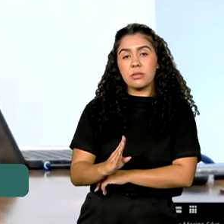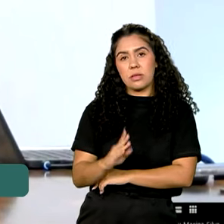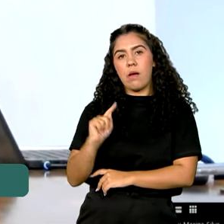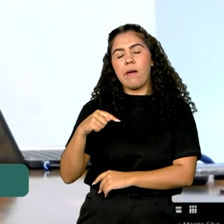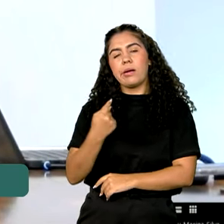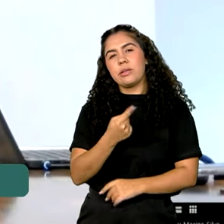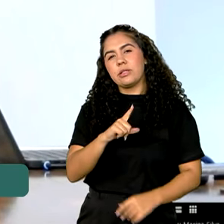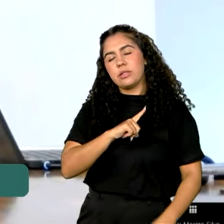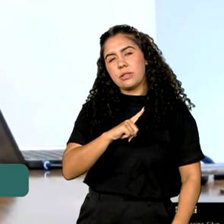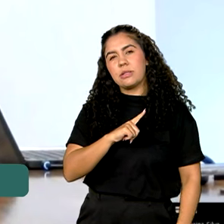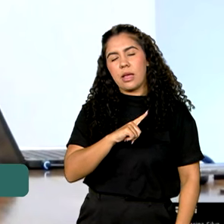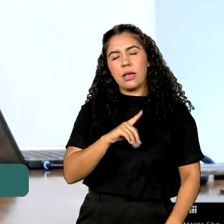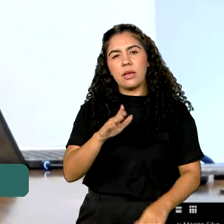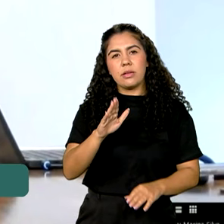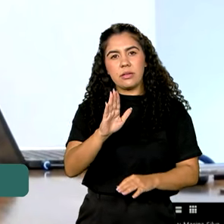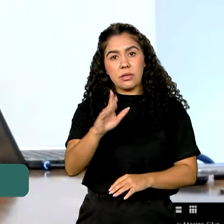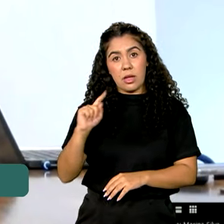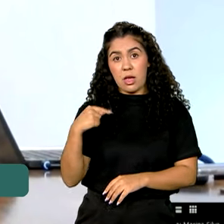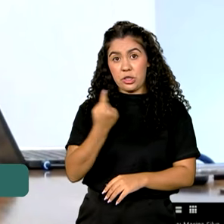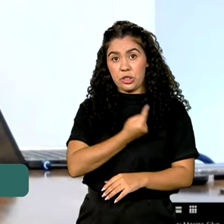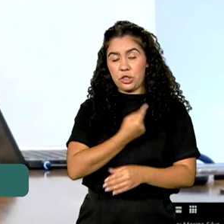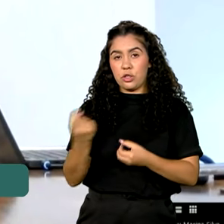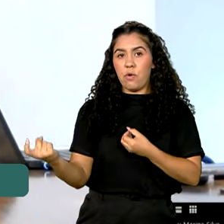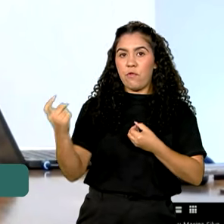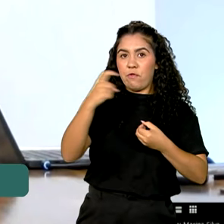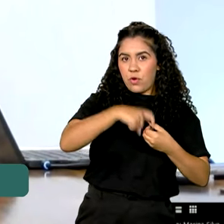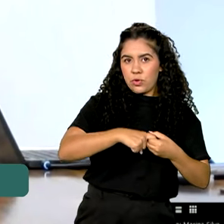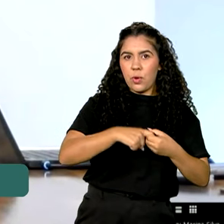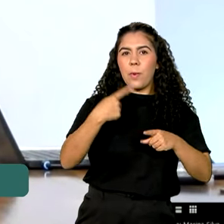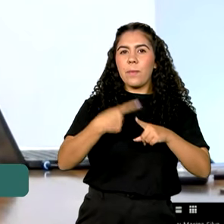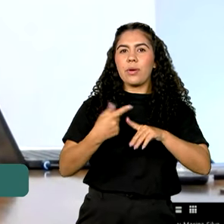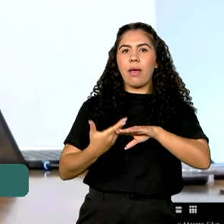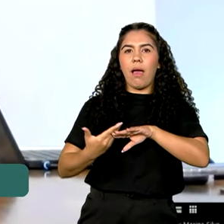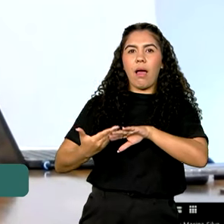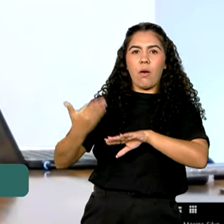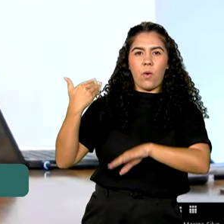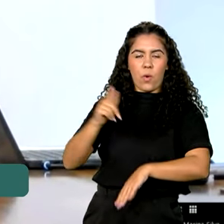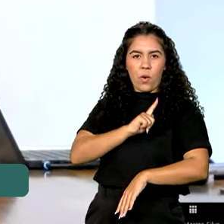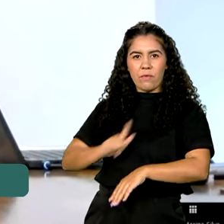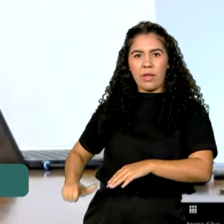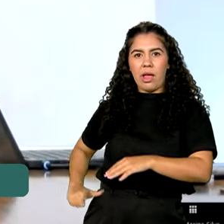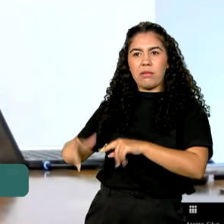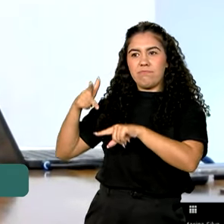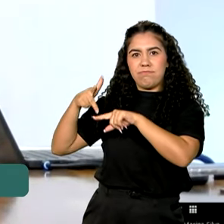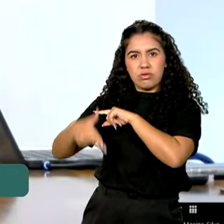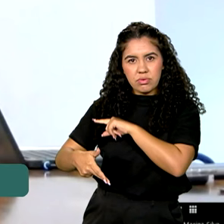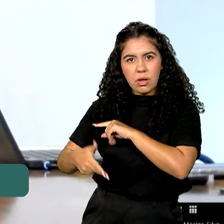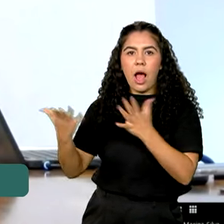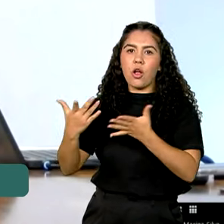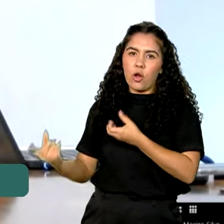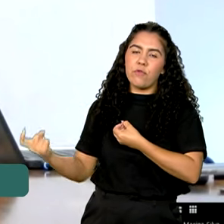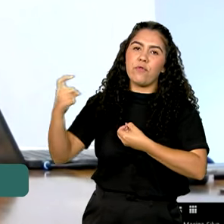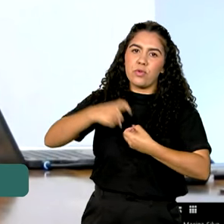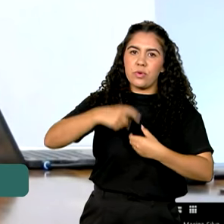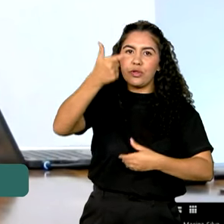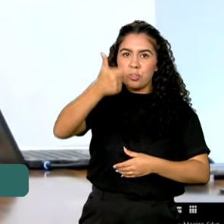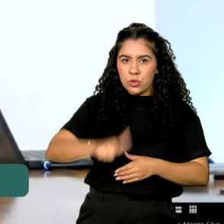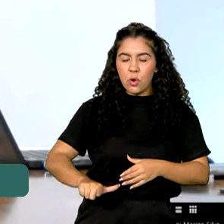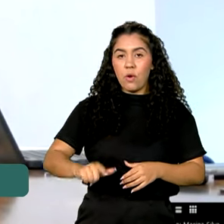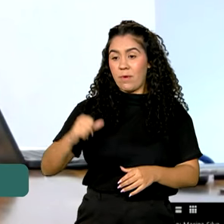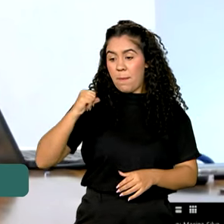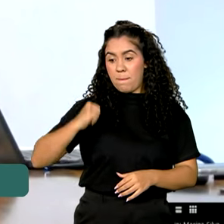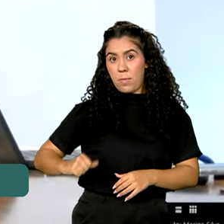temos, retomamos, que tinha sido interrompido no governo anterior, a Bolsa Verde, que faz o pagamento por serviços